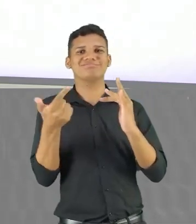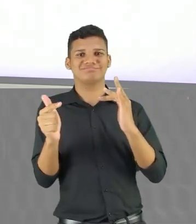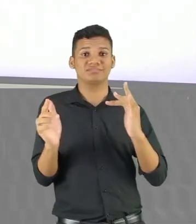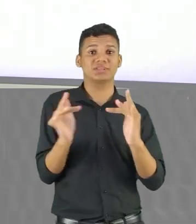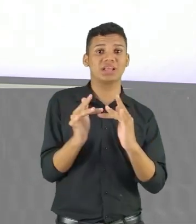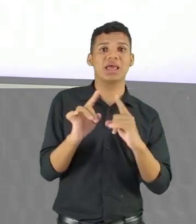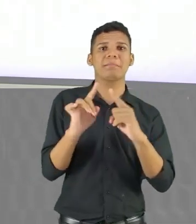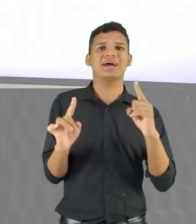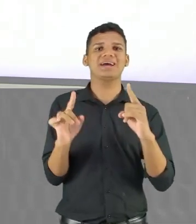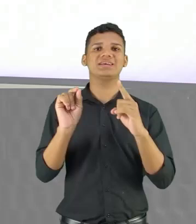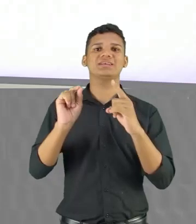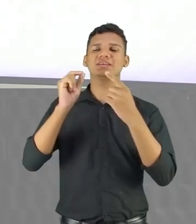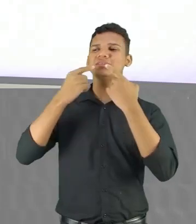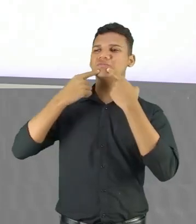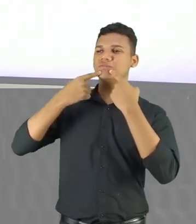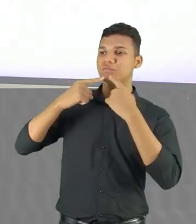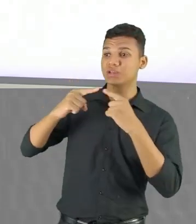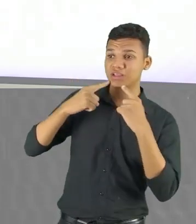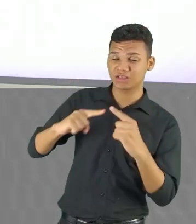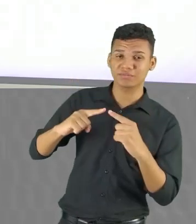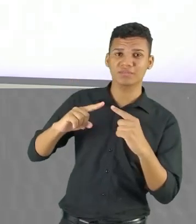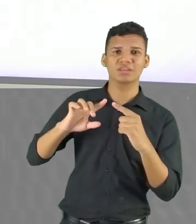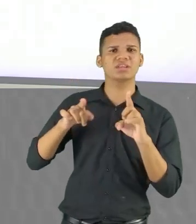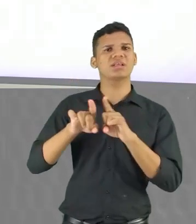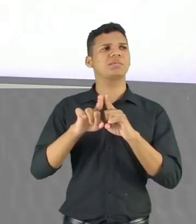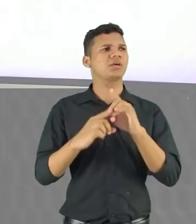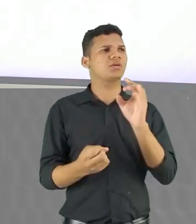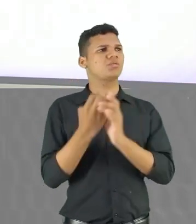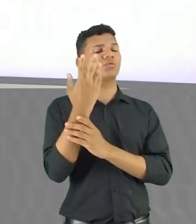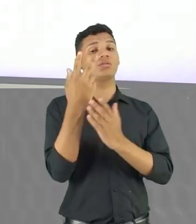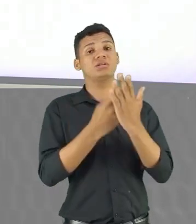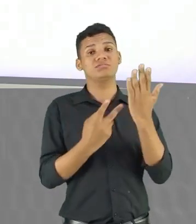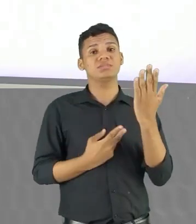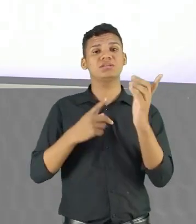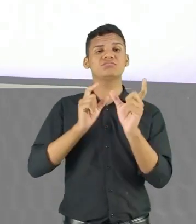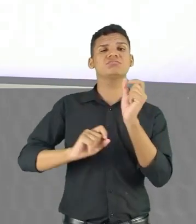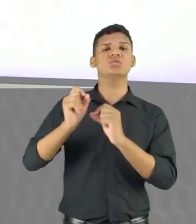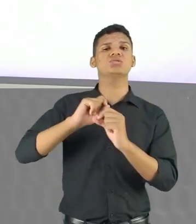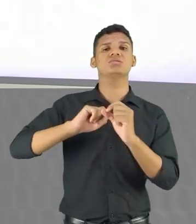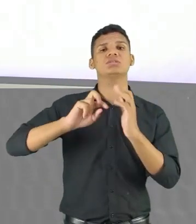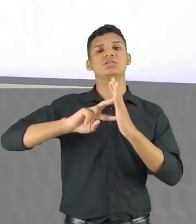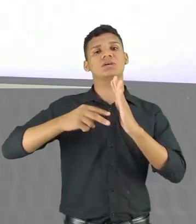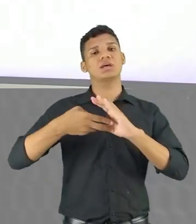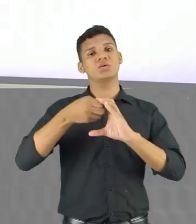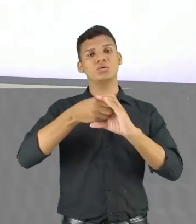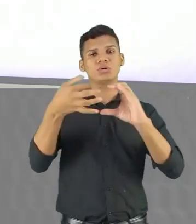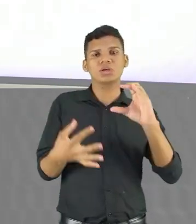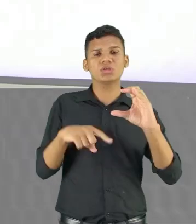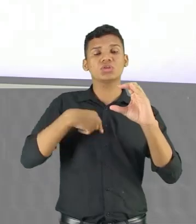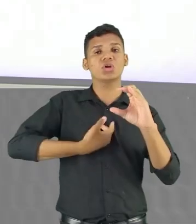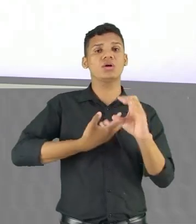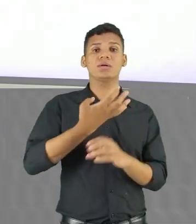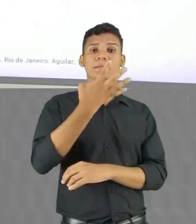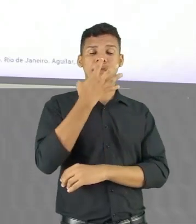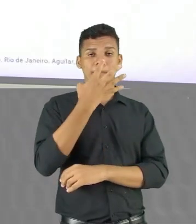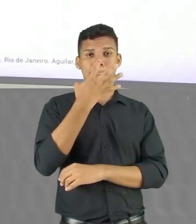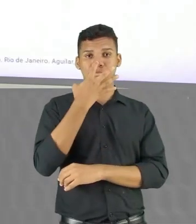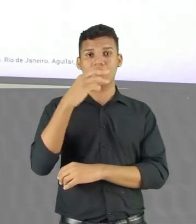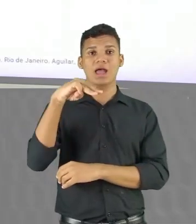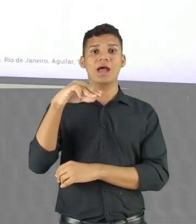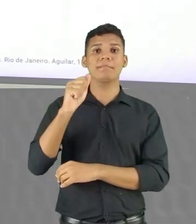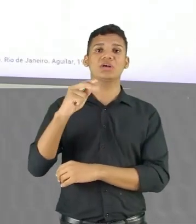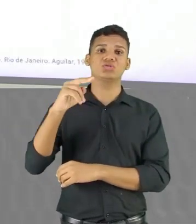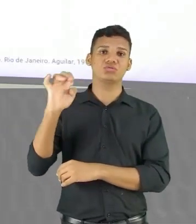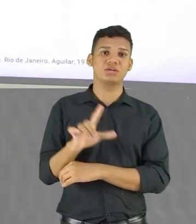críticas, até mesmo na elaboração de poema. Isso é algo bem característico de alguns poemas que a gente observa de Manuel Bandeira.